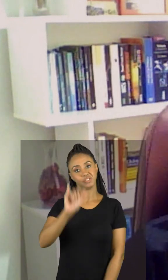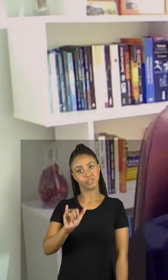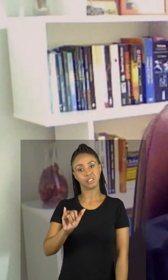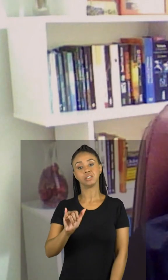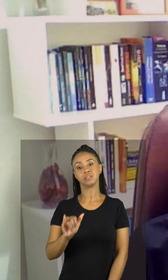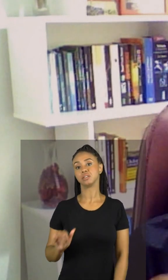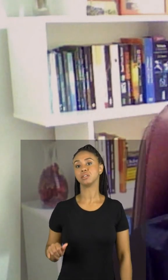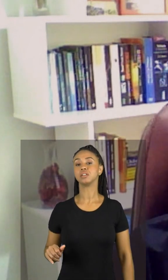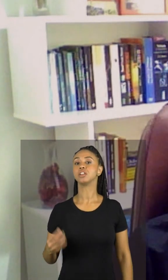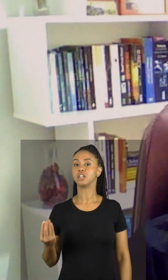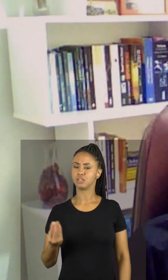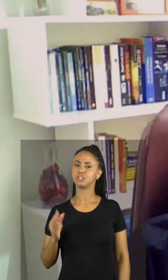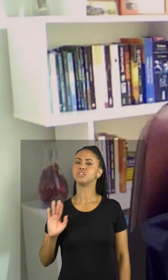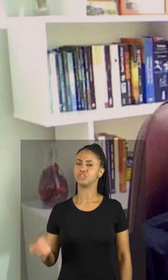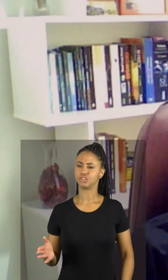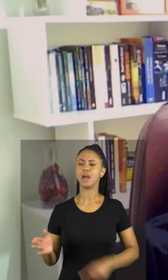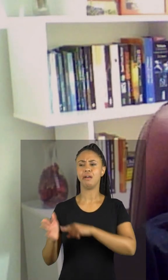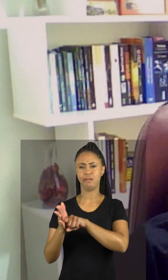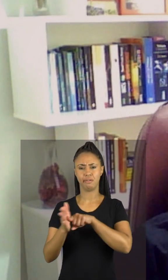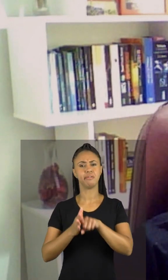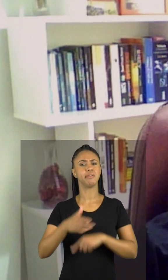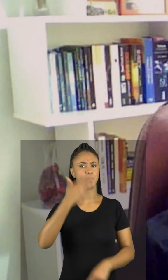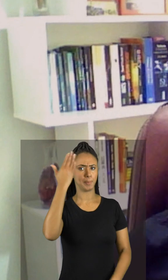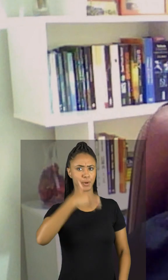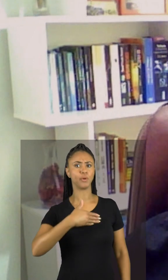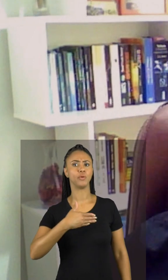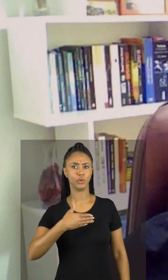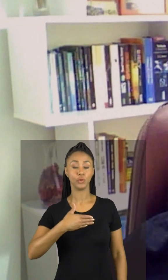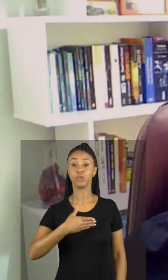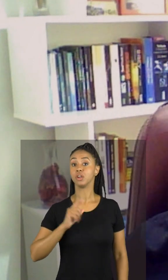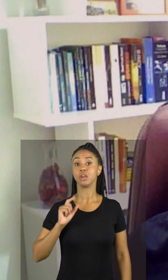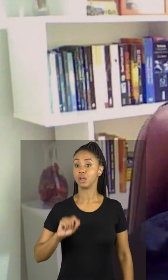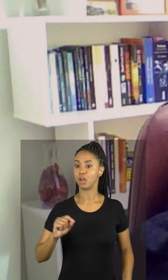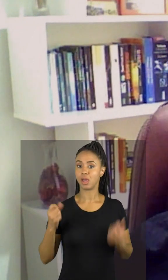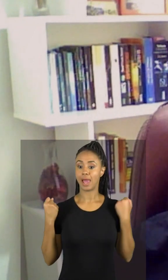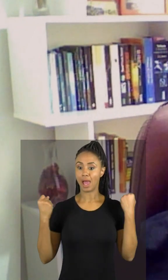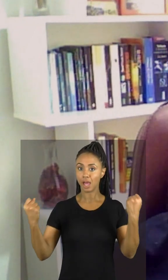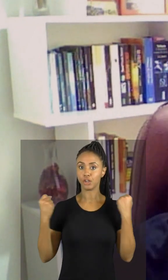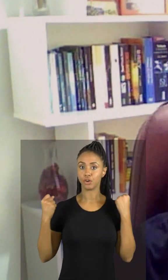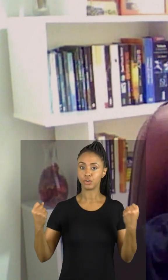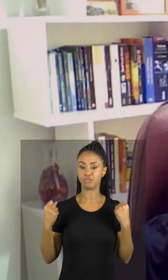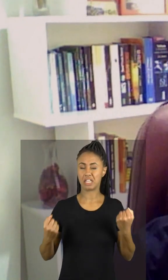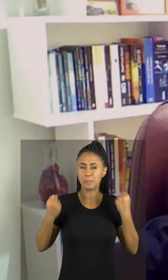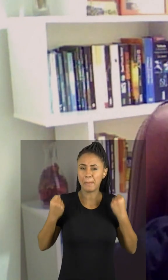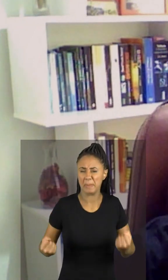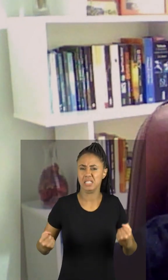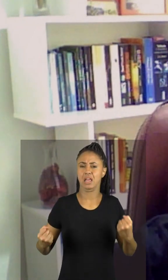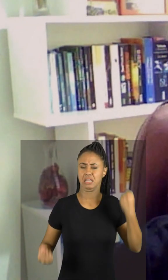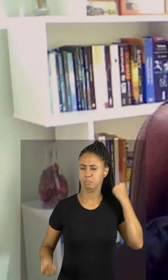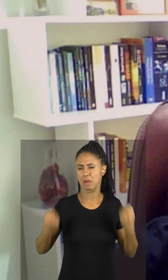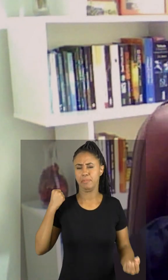pois já temos diversas conclovações científicas e fazer atividade física mais pesada,